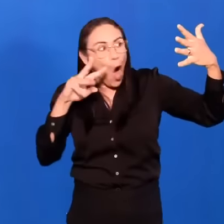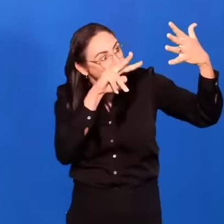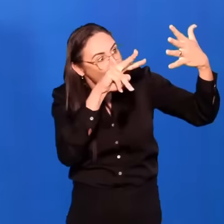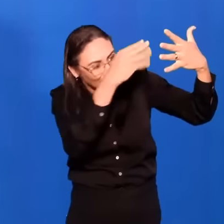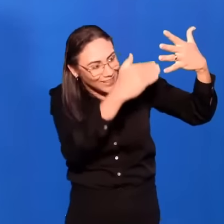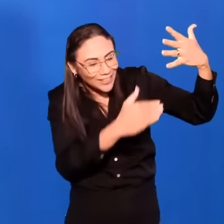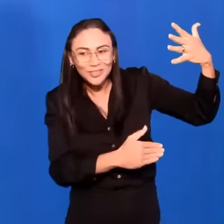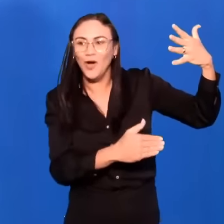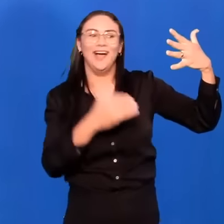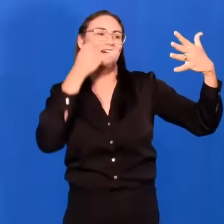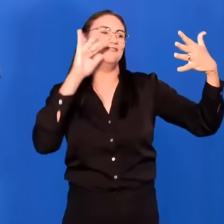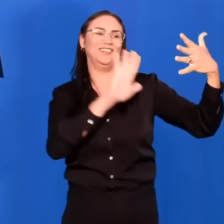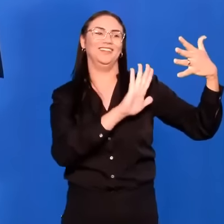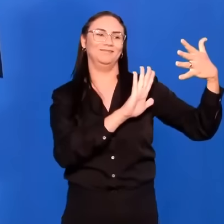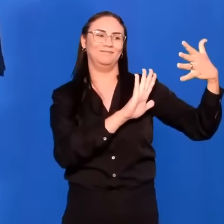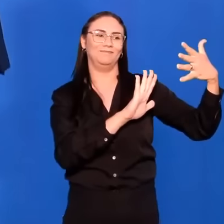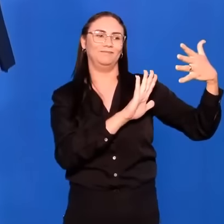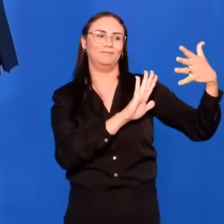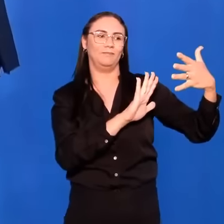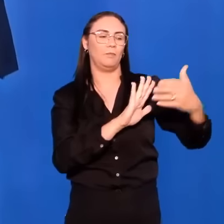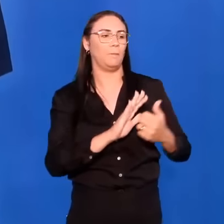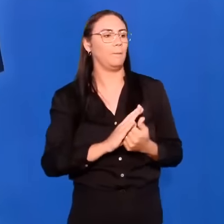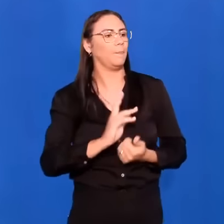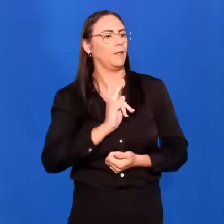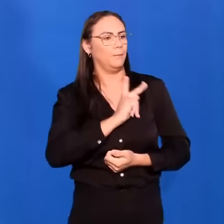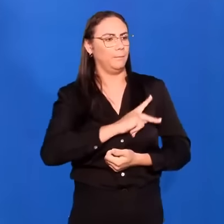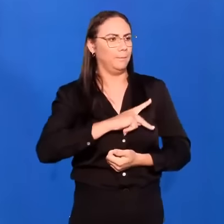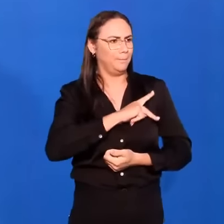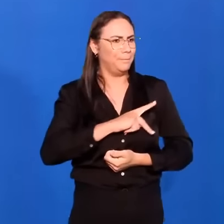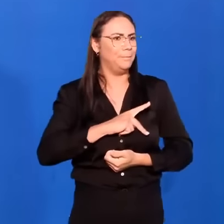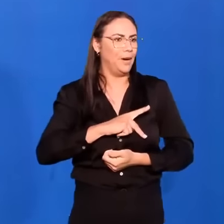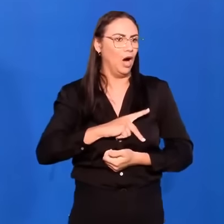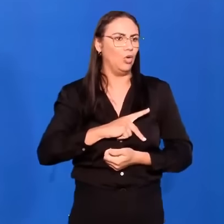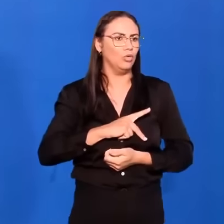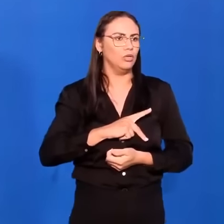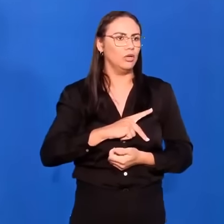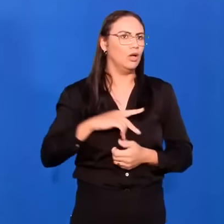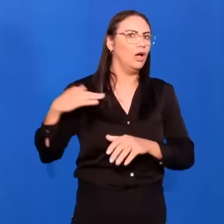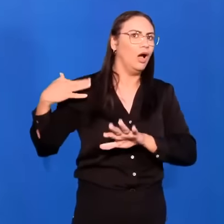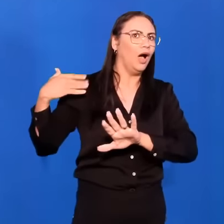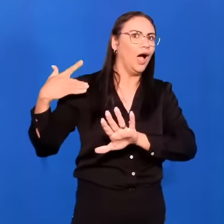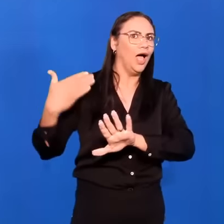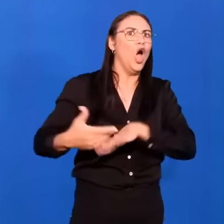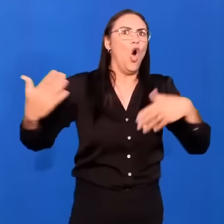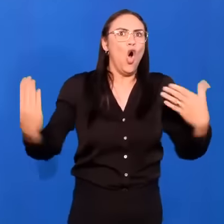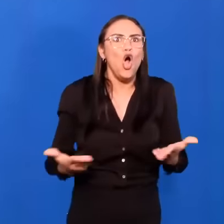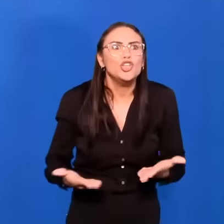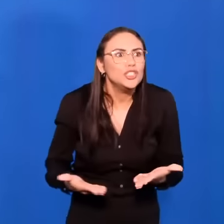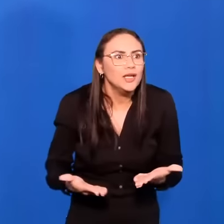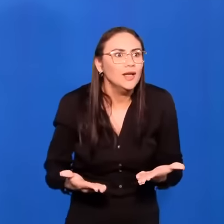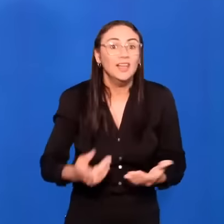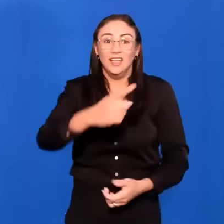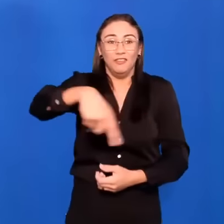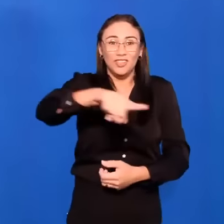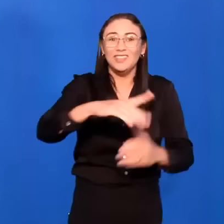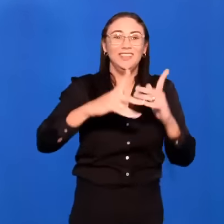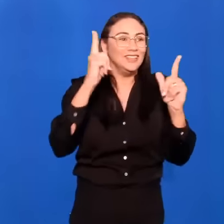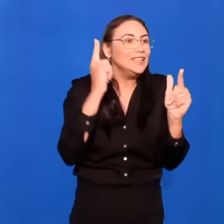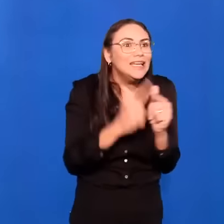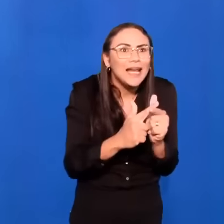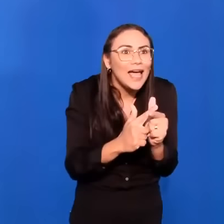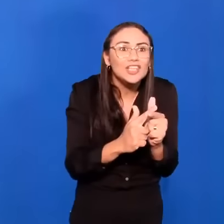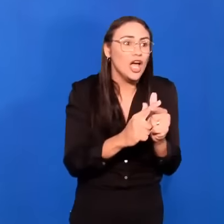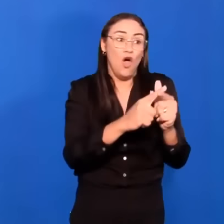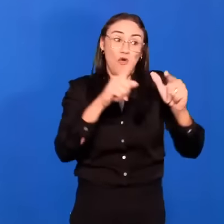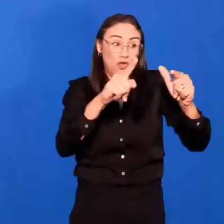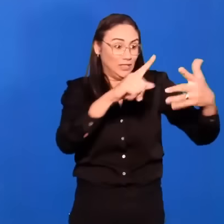Irmãos. Sabe o que Paulo está falando para nós dois mil anos depois? Igreja de Cristo. Igreja Não se meta